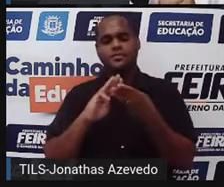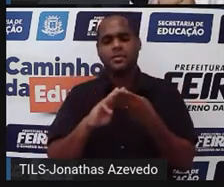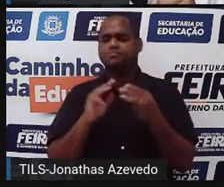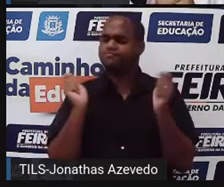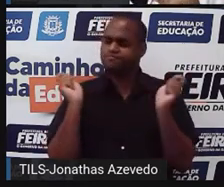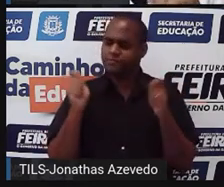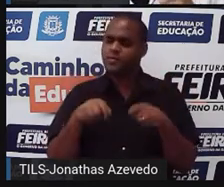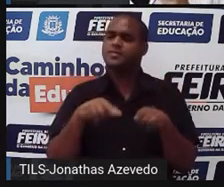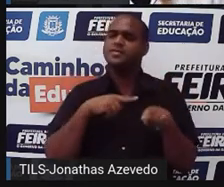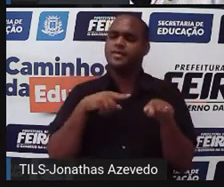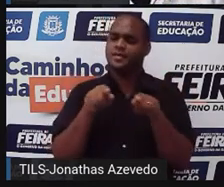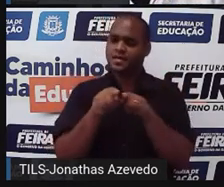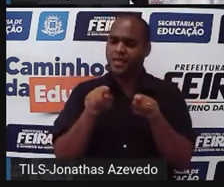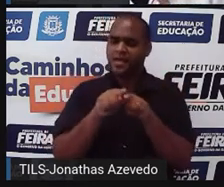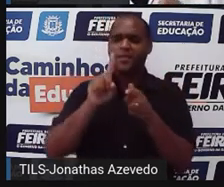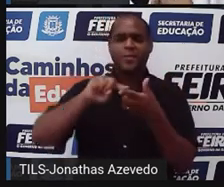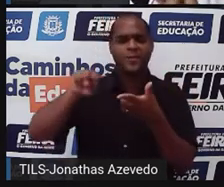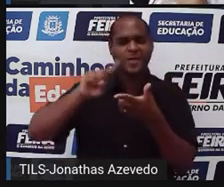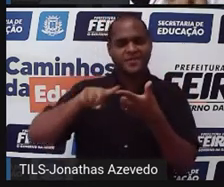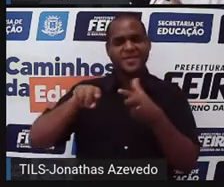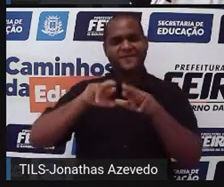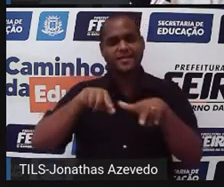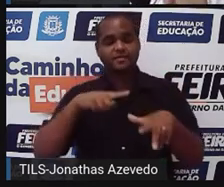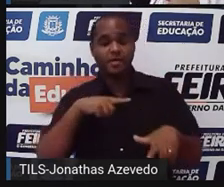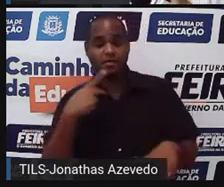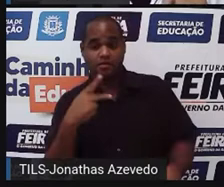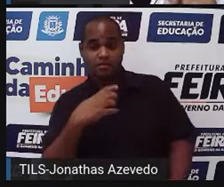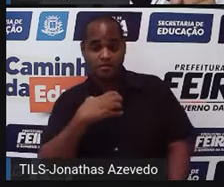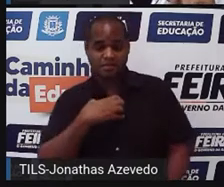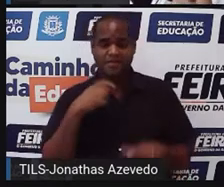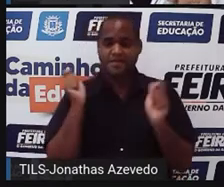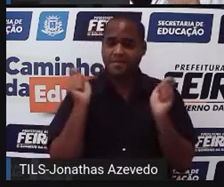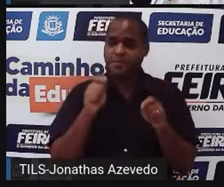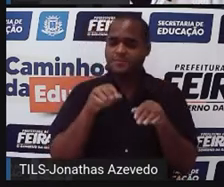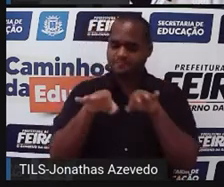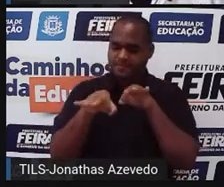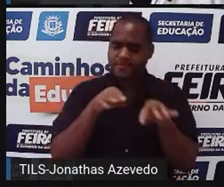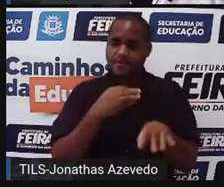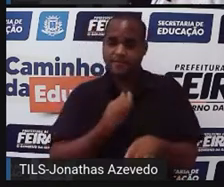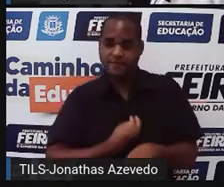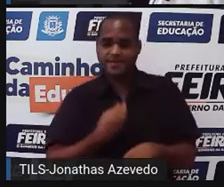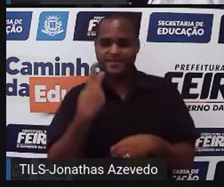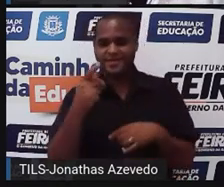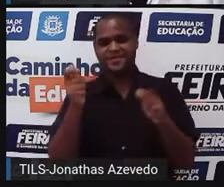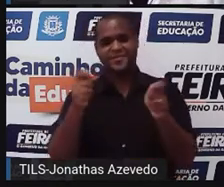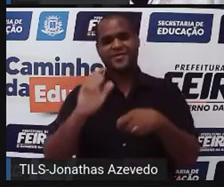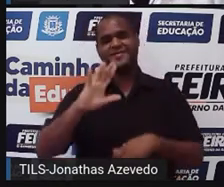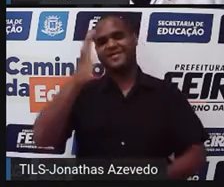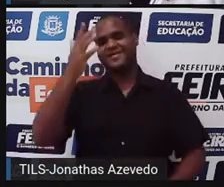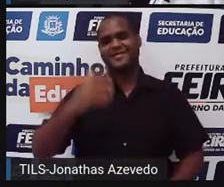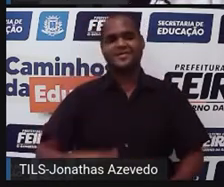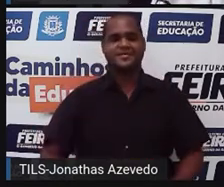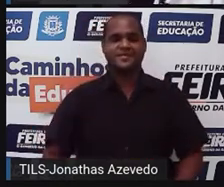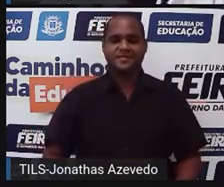sim, em probleminhas, né? Em situações que possam aparecer na minha e na sua vida. Tá bom?